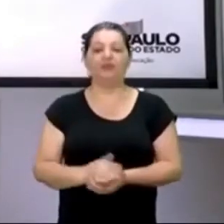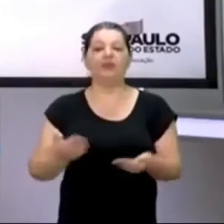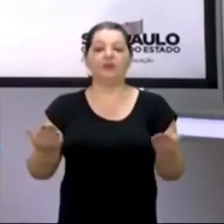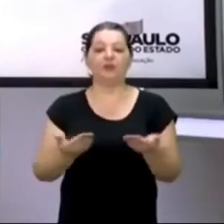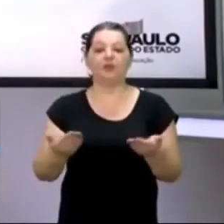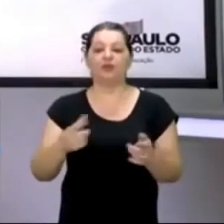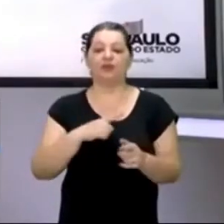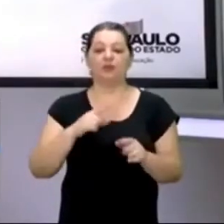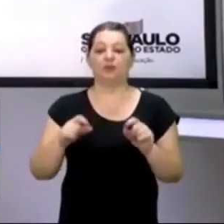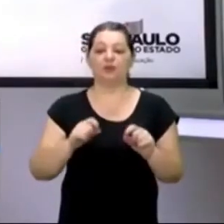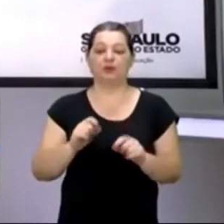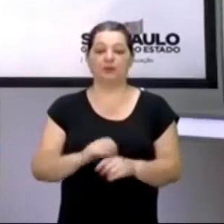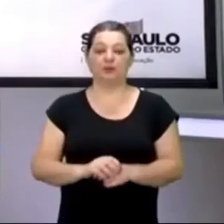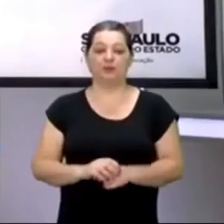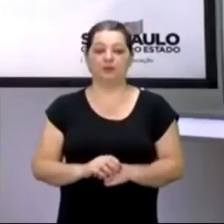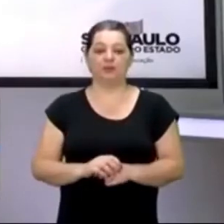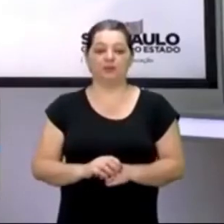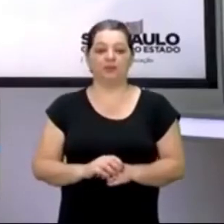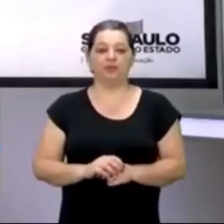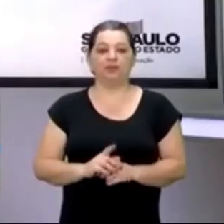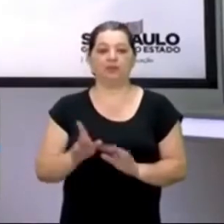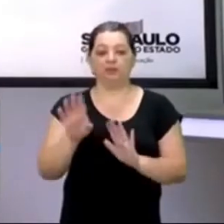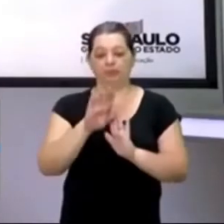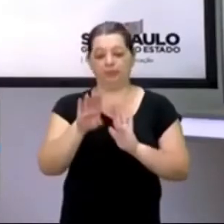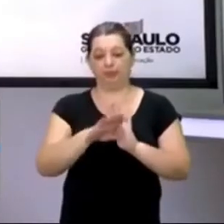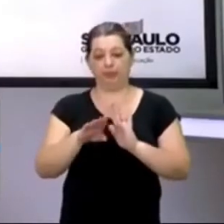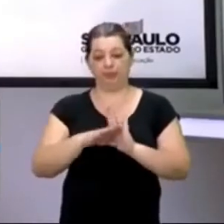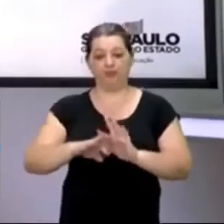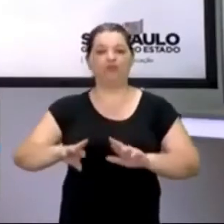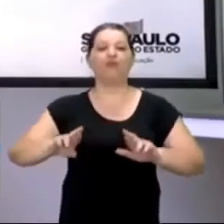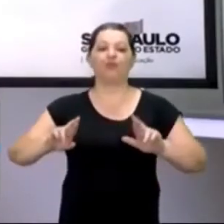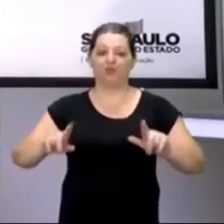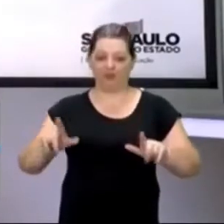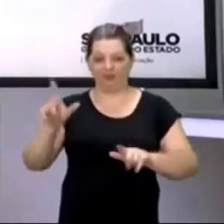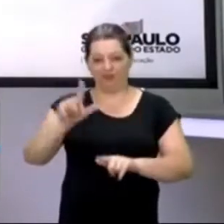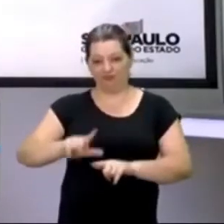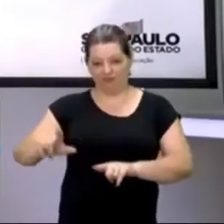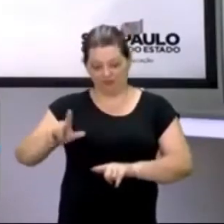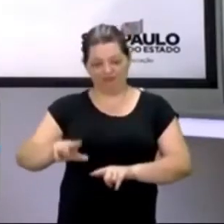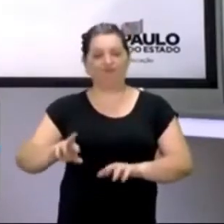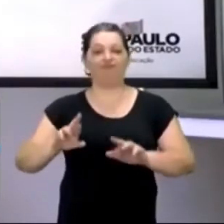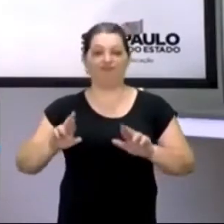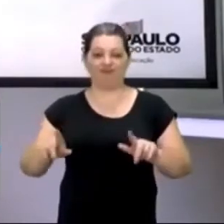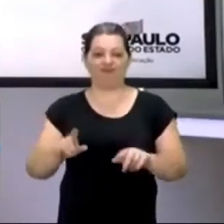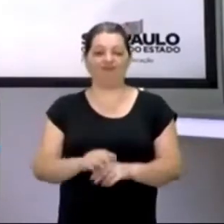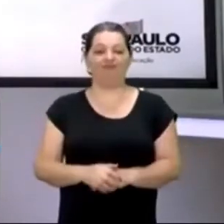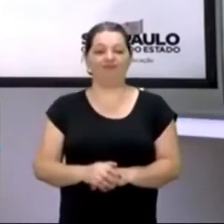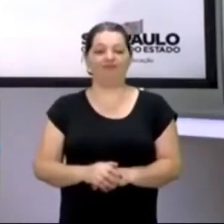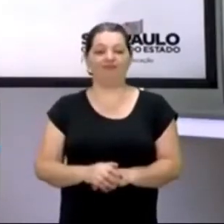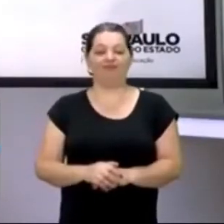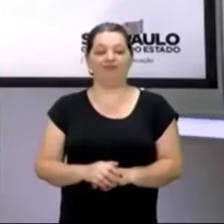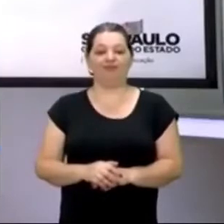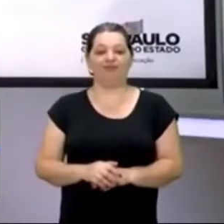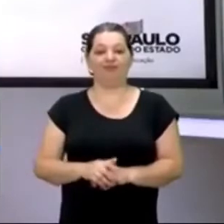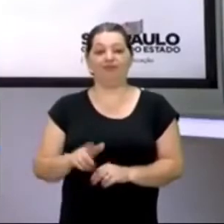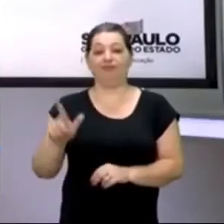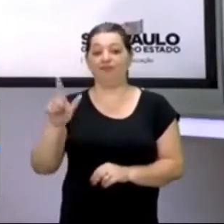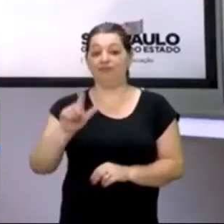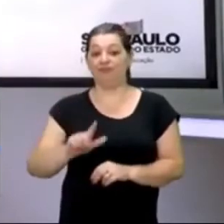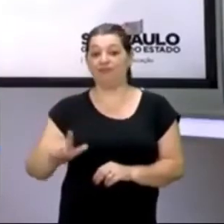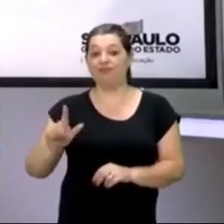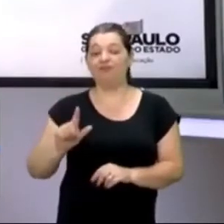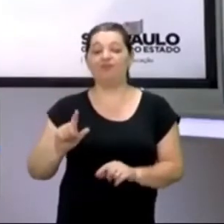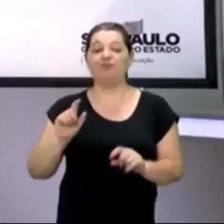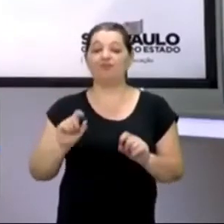uma programação um tanto quanto diferente, uma literatura um tanto quanto diferente, uma literatura que flerta